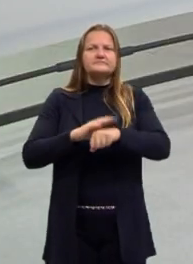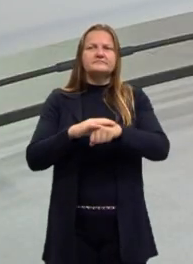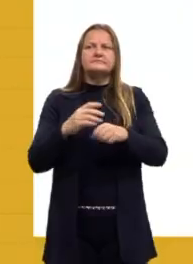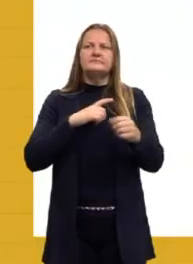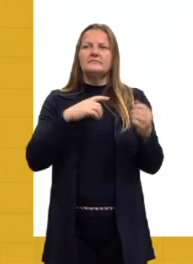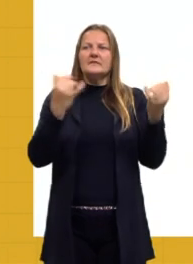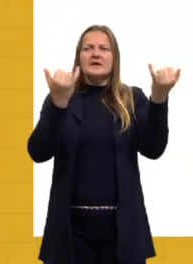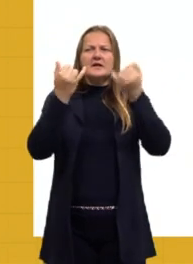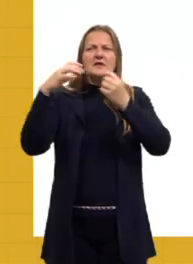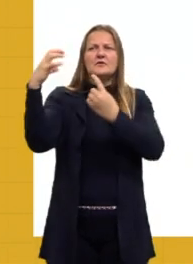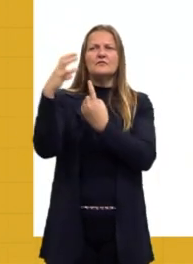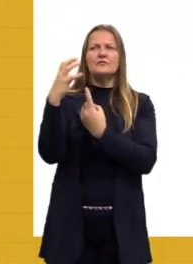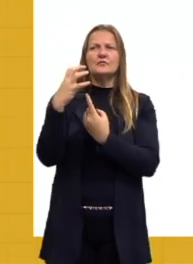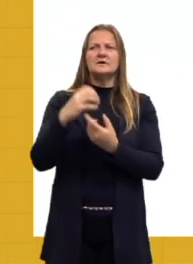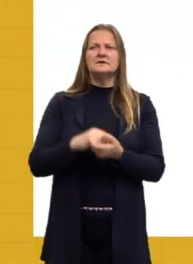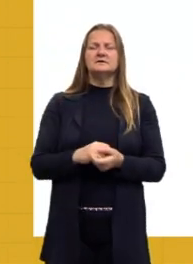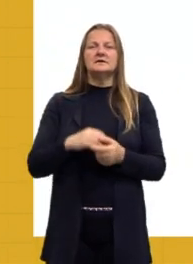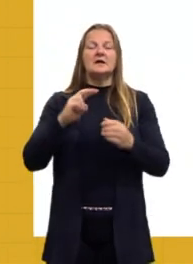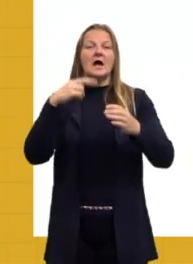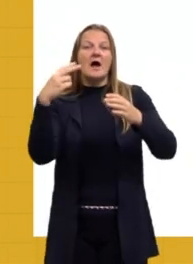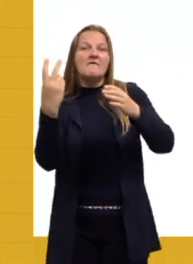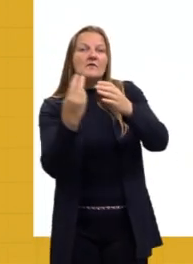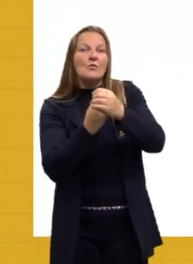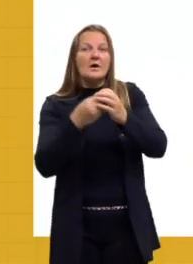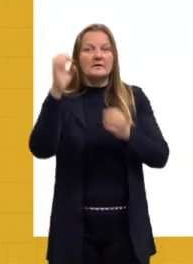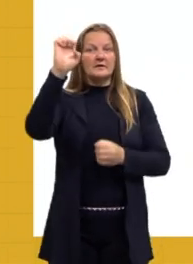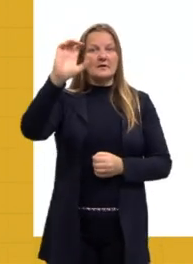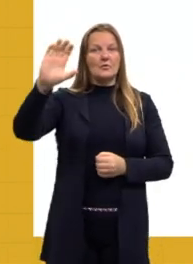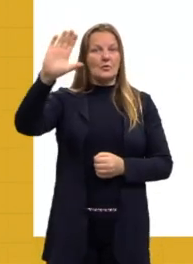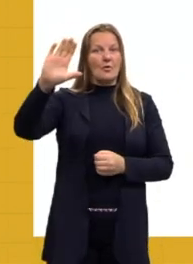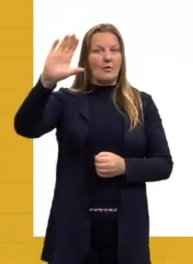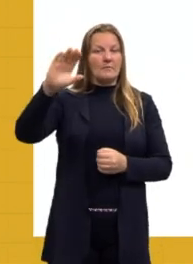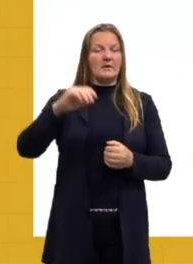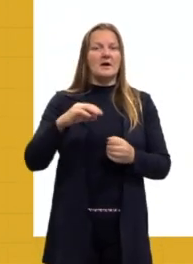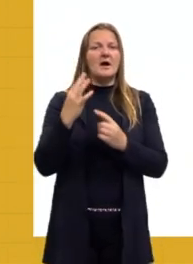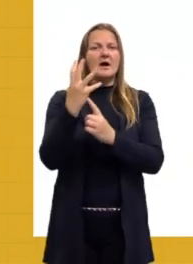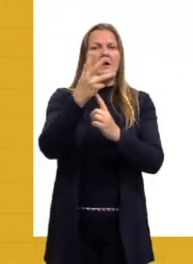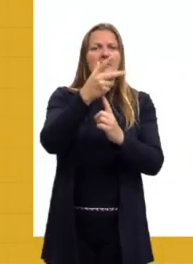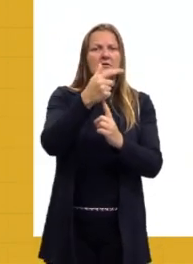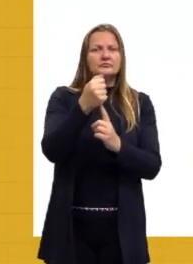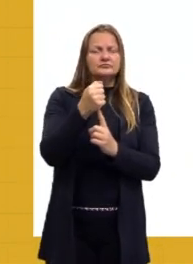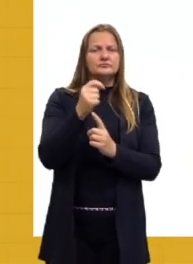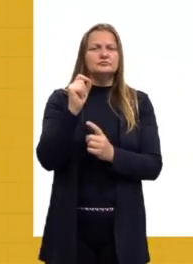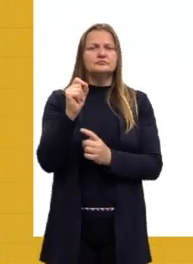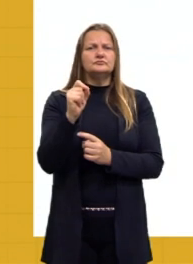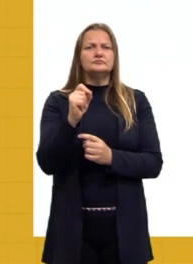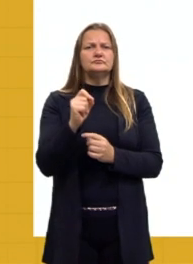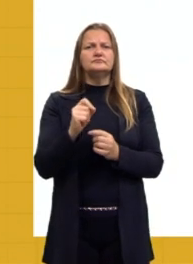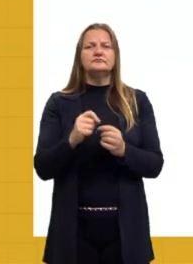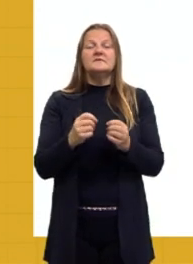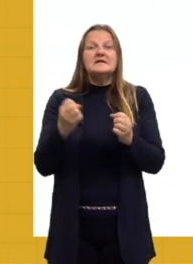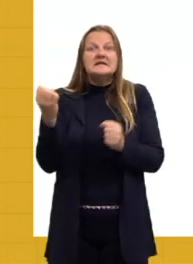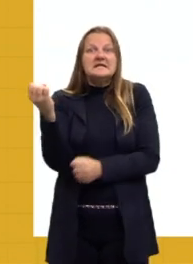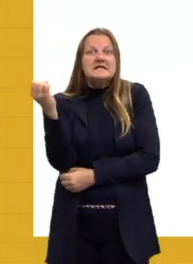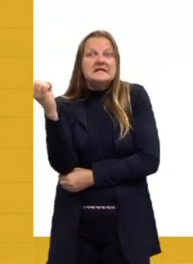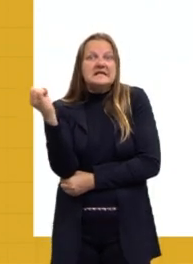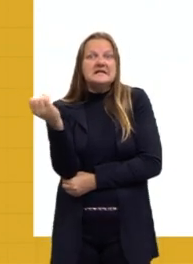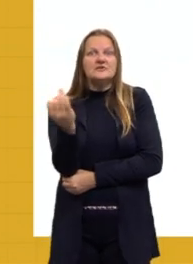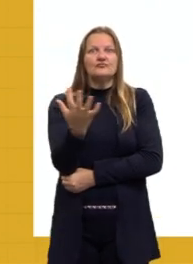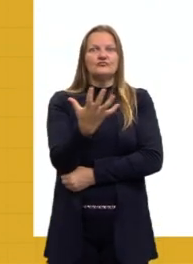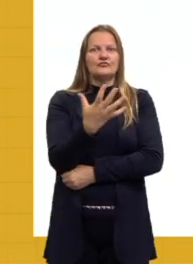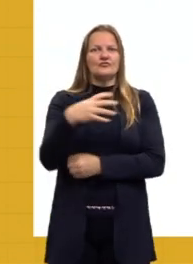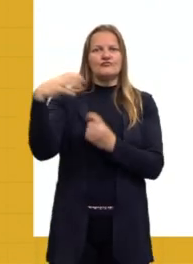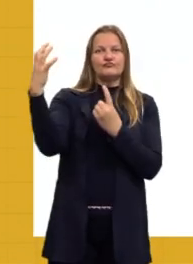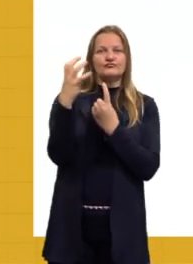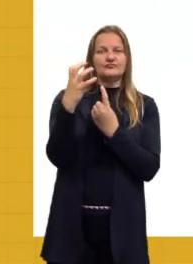ali? As influências. Então, as vanguardas europeias são os movimentos artísticos que fizeram o quê? Que fizeram essa inovação, essa influência.